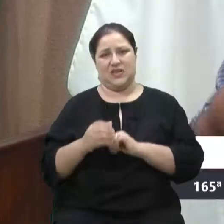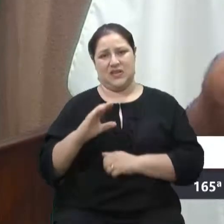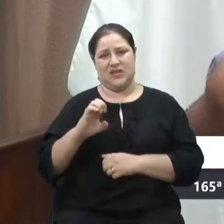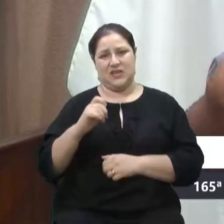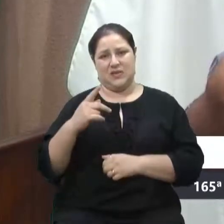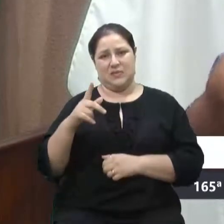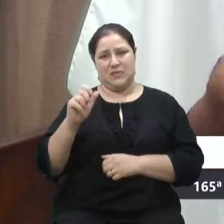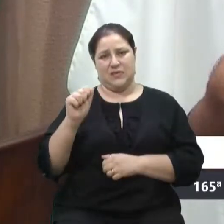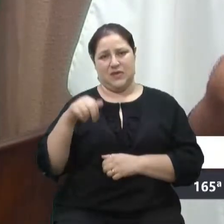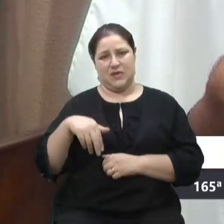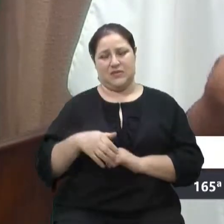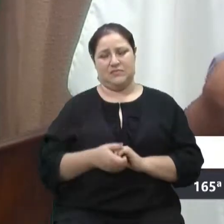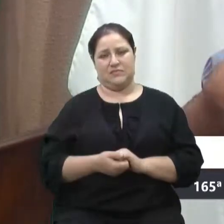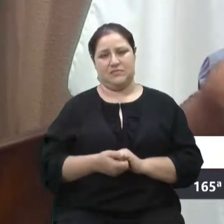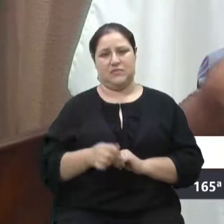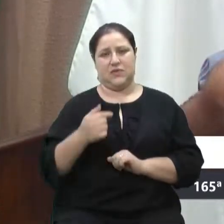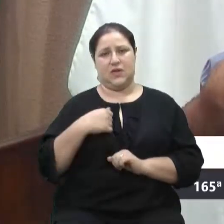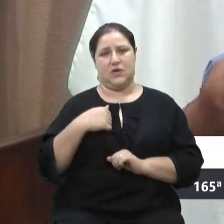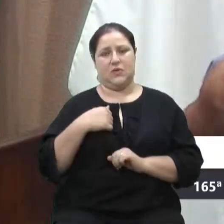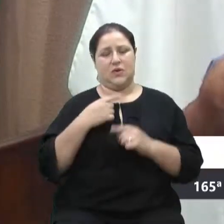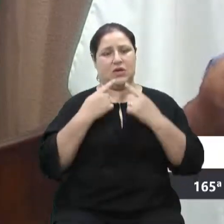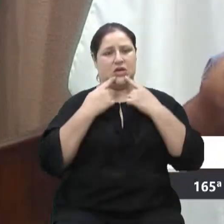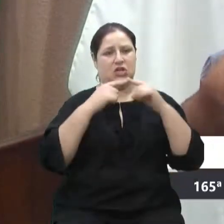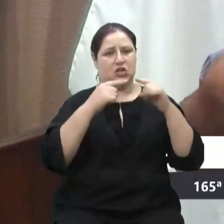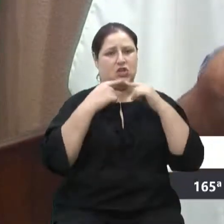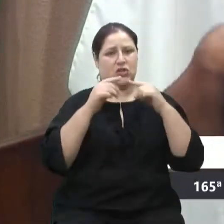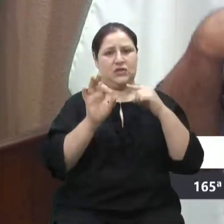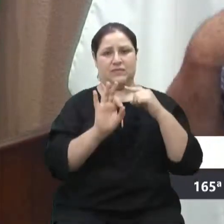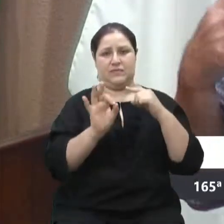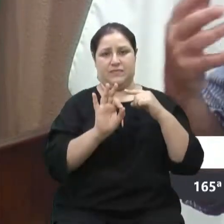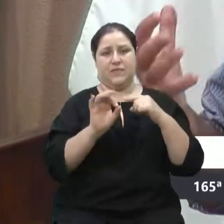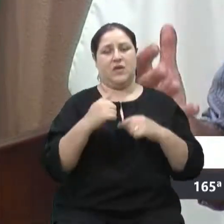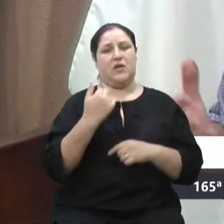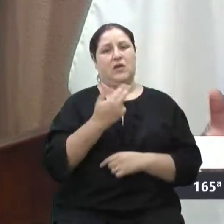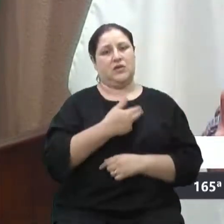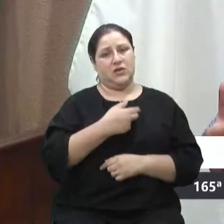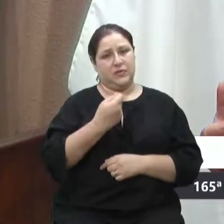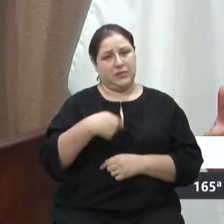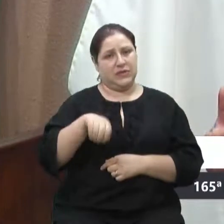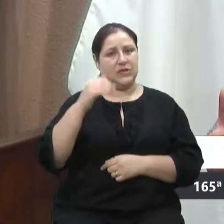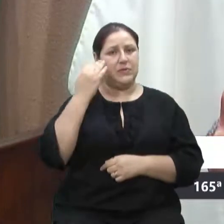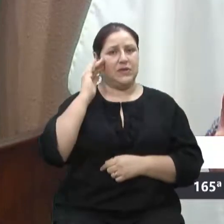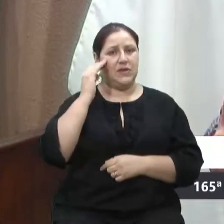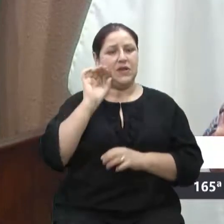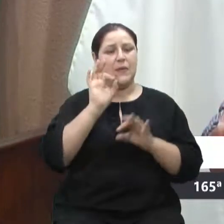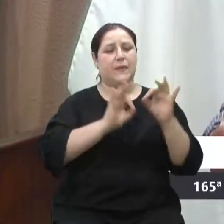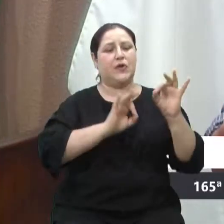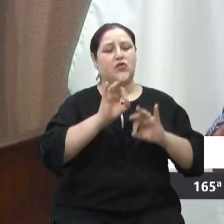Eu não estou criticando, eu estou falando que nós precisamos entender o que está acontecendo com os projetos.